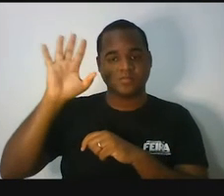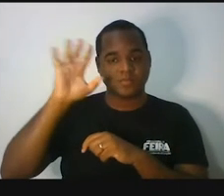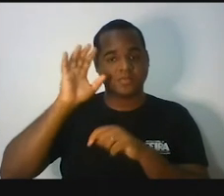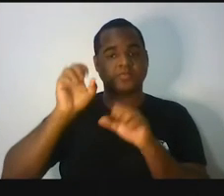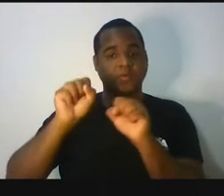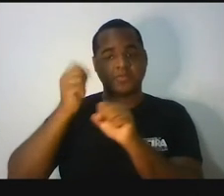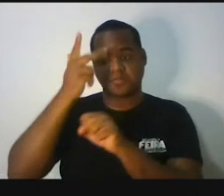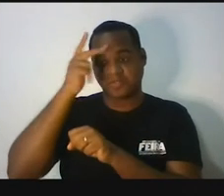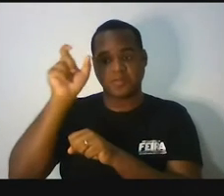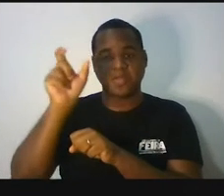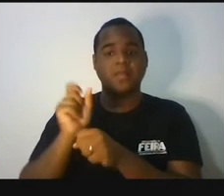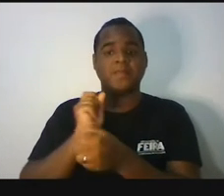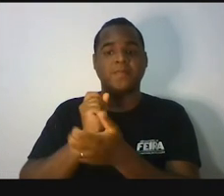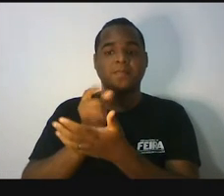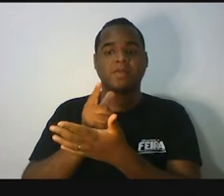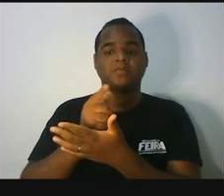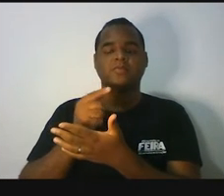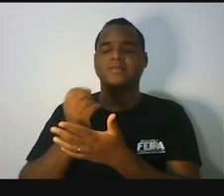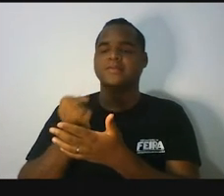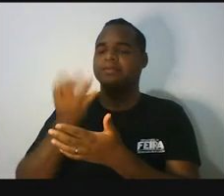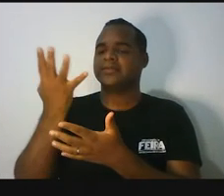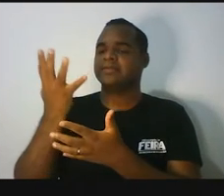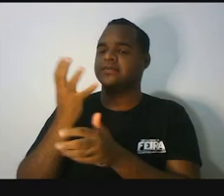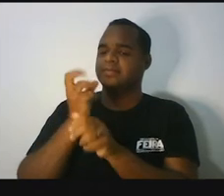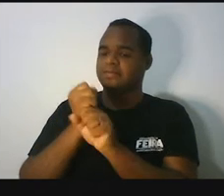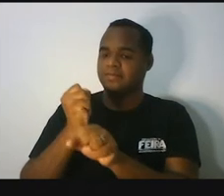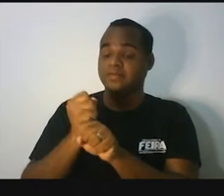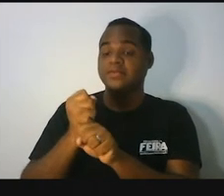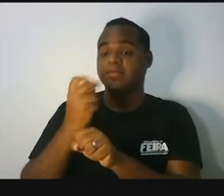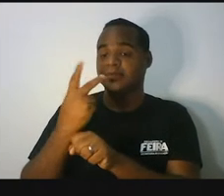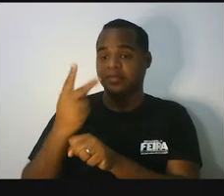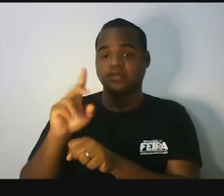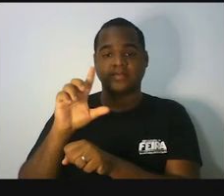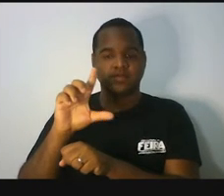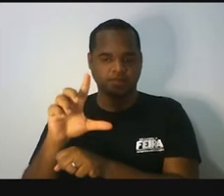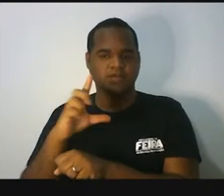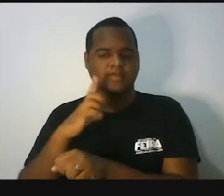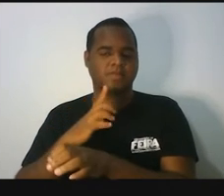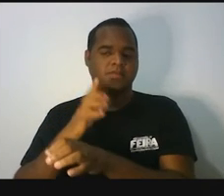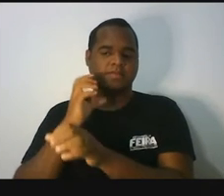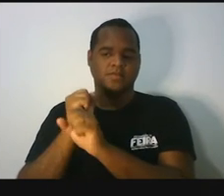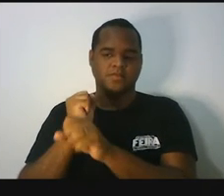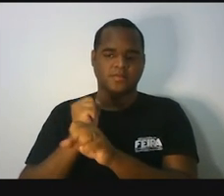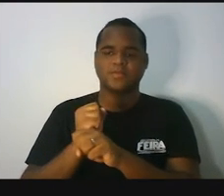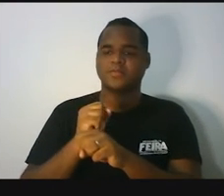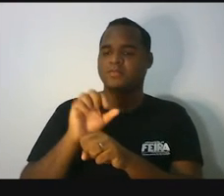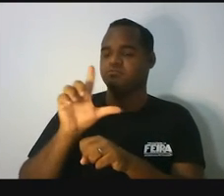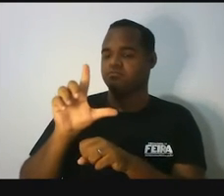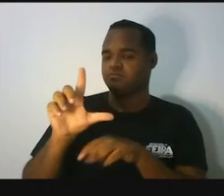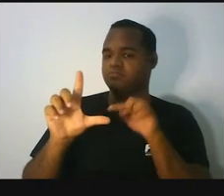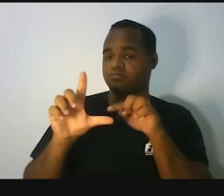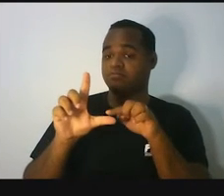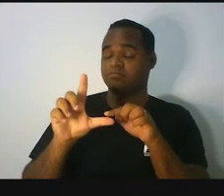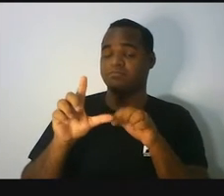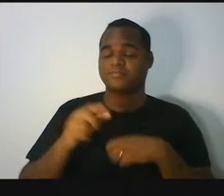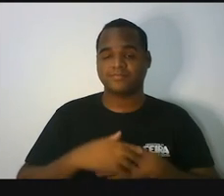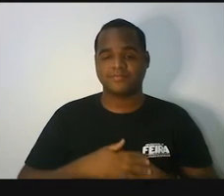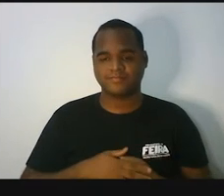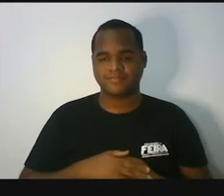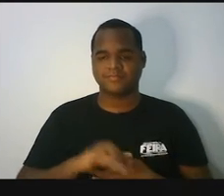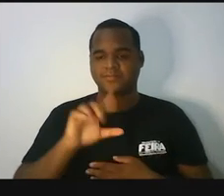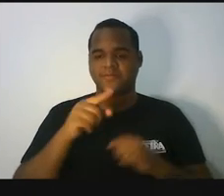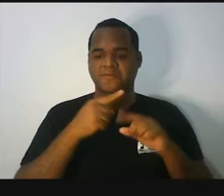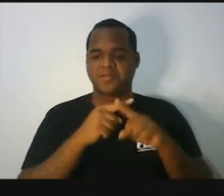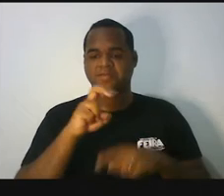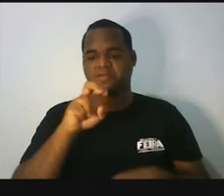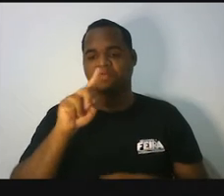essa quantidade, vai ser a quantidade de litros do tanque, que é L, vezes 5